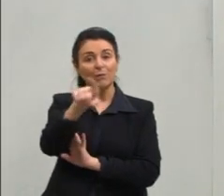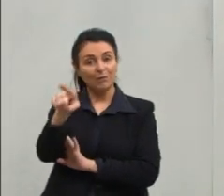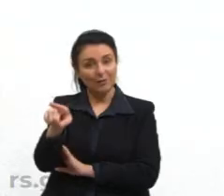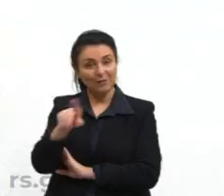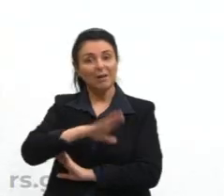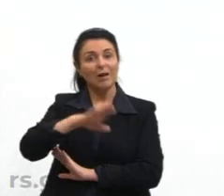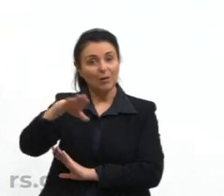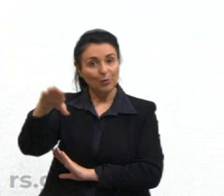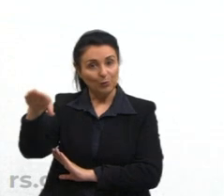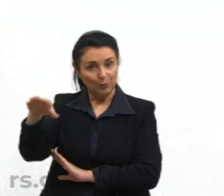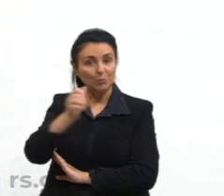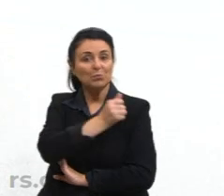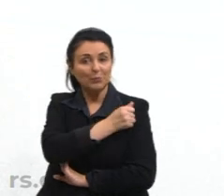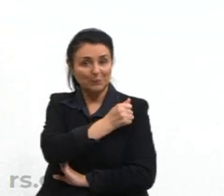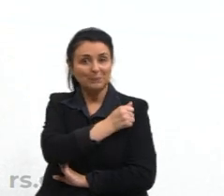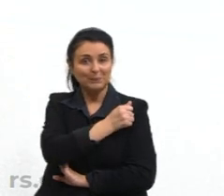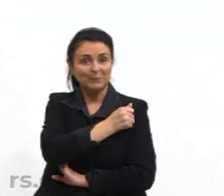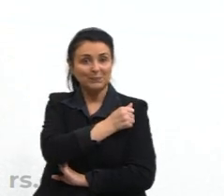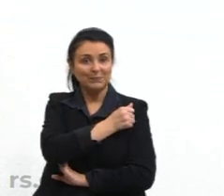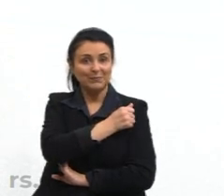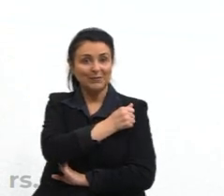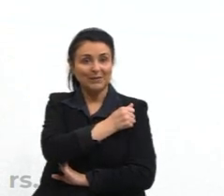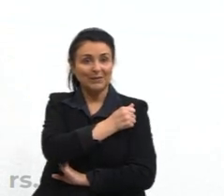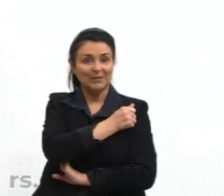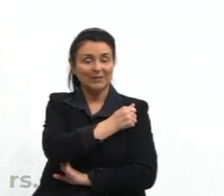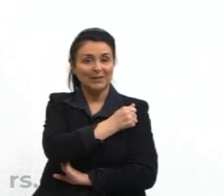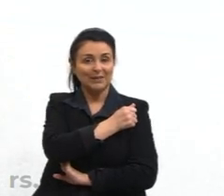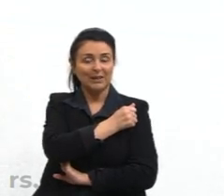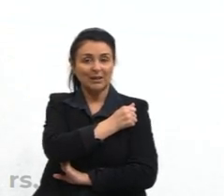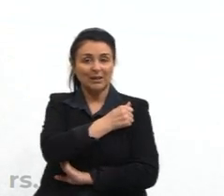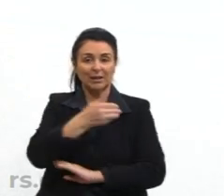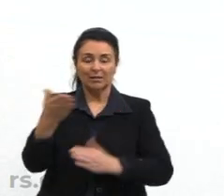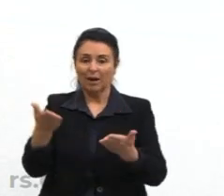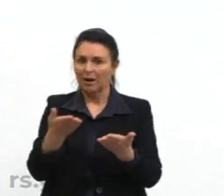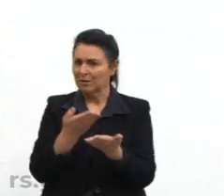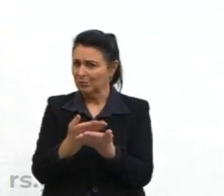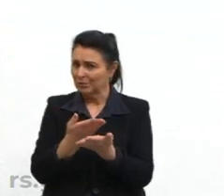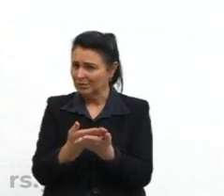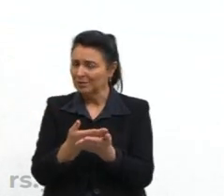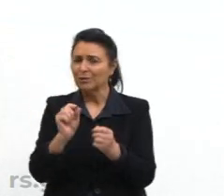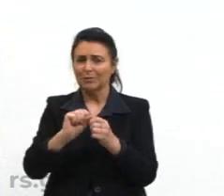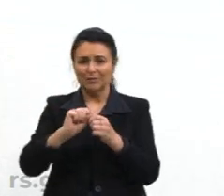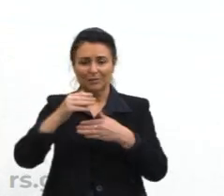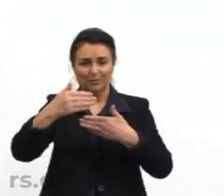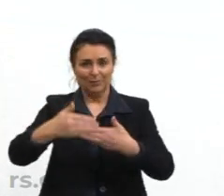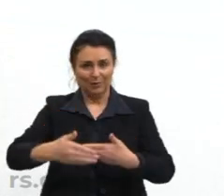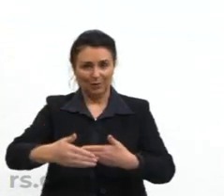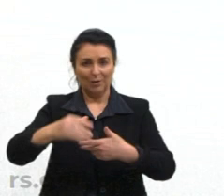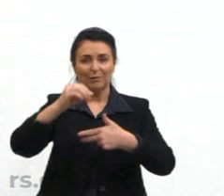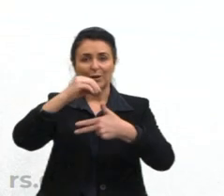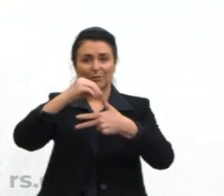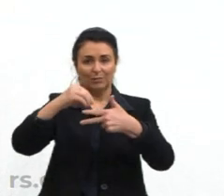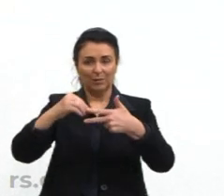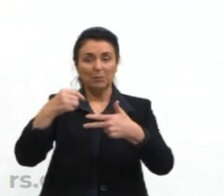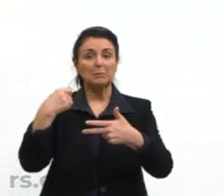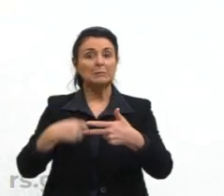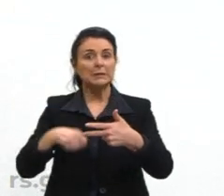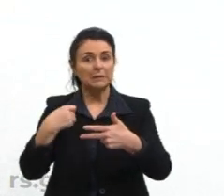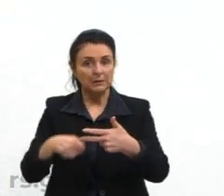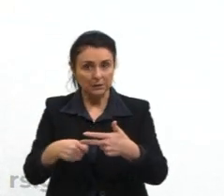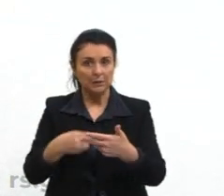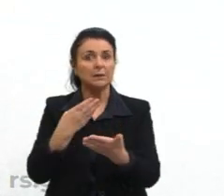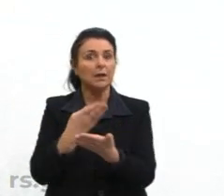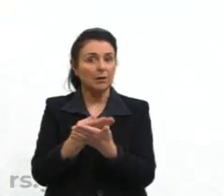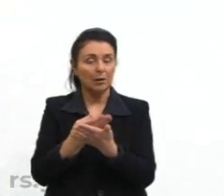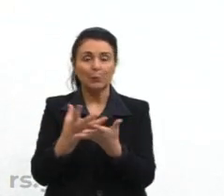aluno, estudante, que está se preparando para o ENEM, precisa estar em dias com seus